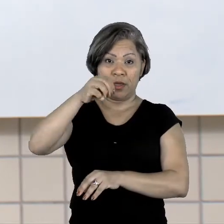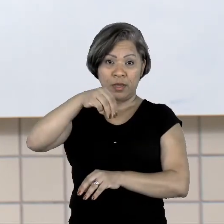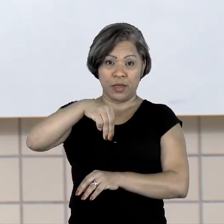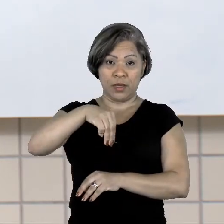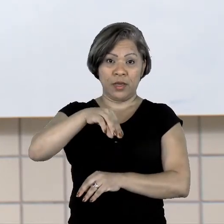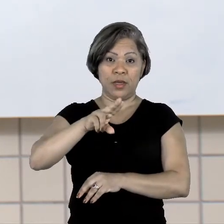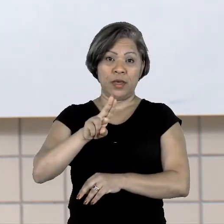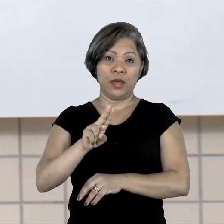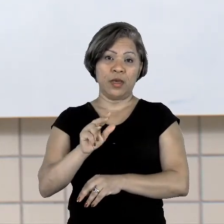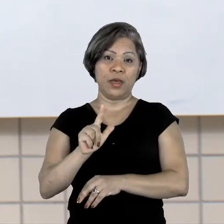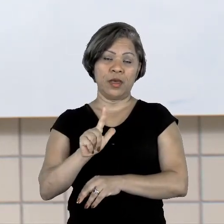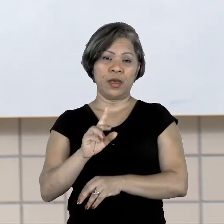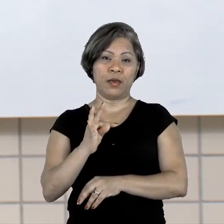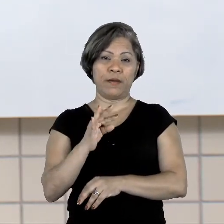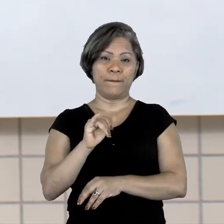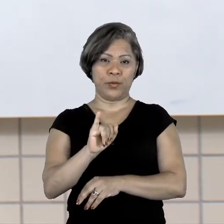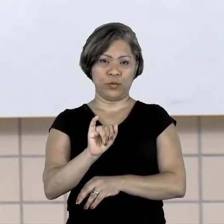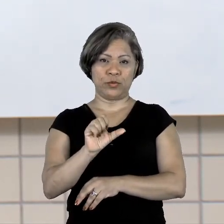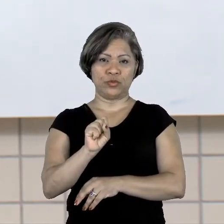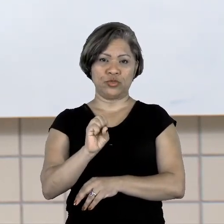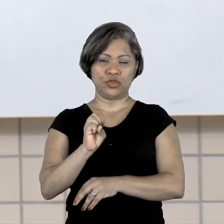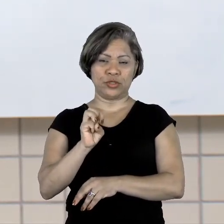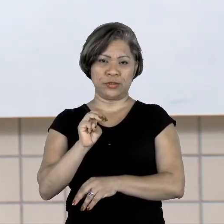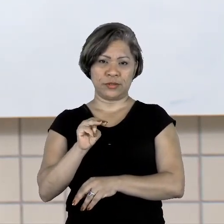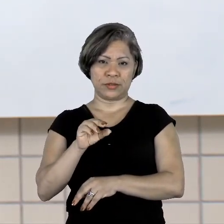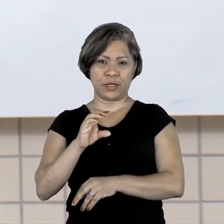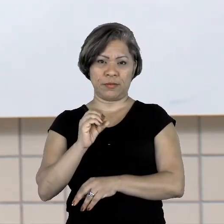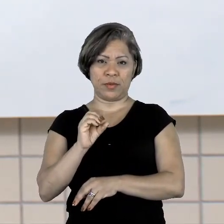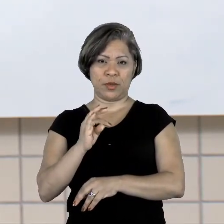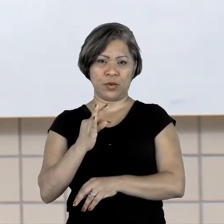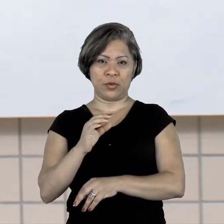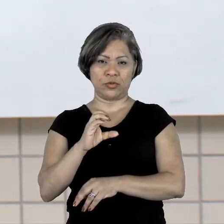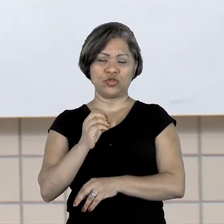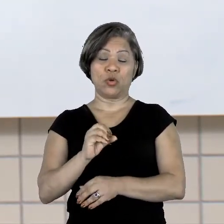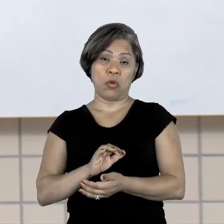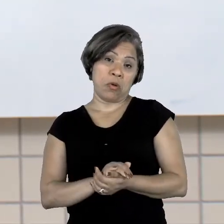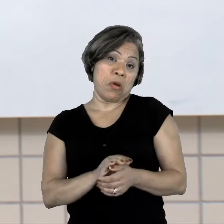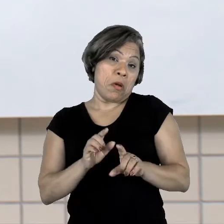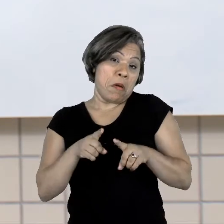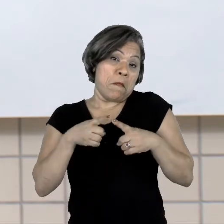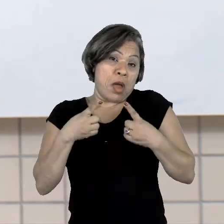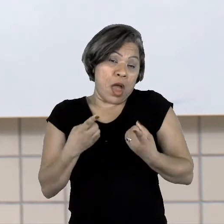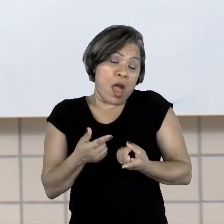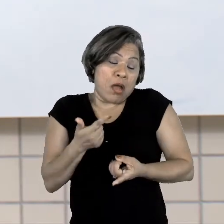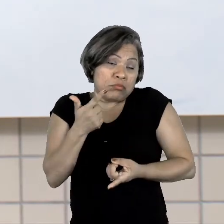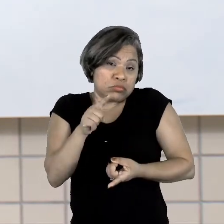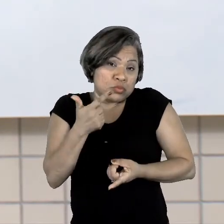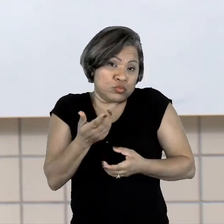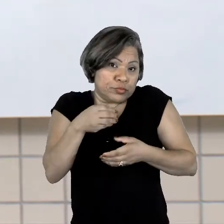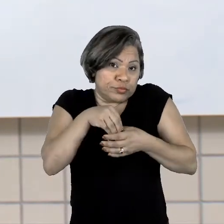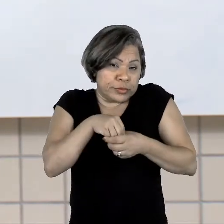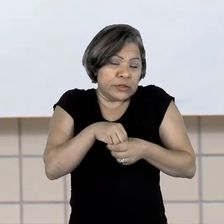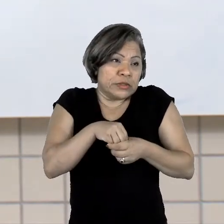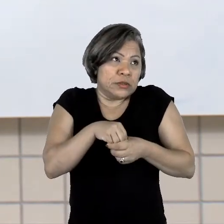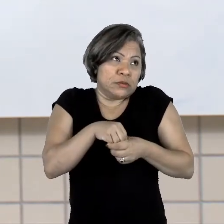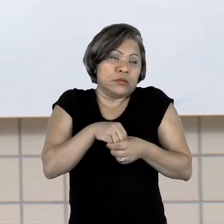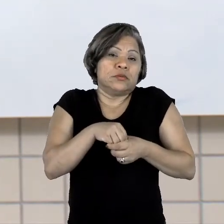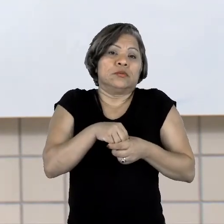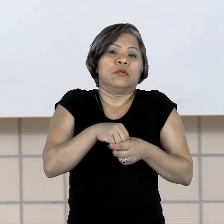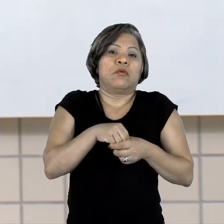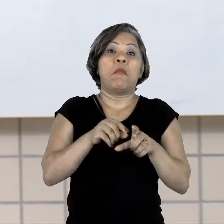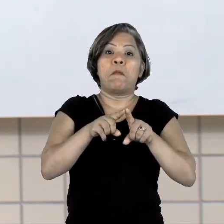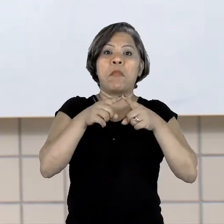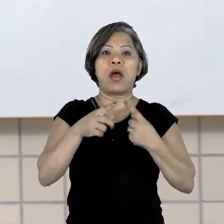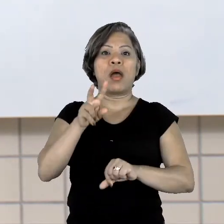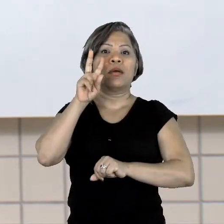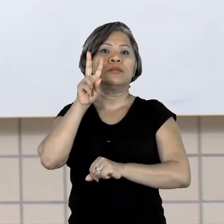impresso, nós não temos o digital, não temos o som. Mas se eu vou ler ou ver uma história em quadrinho,